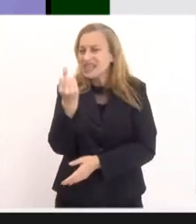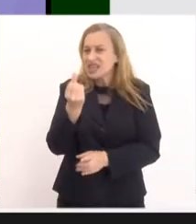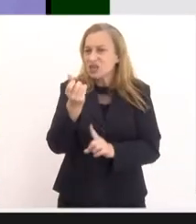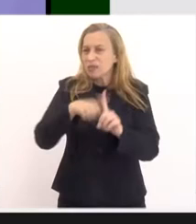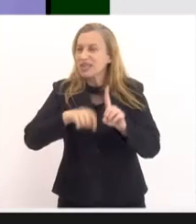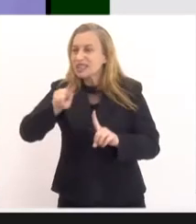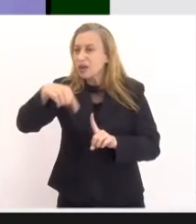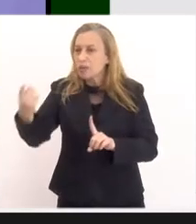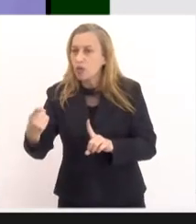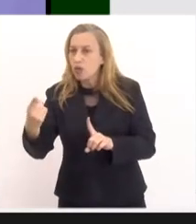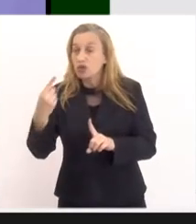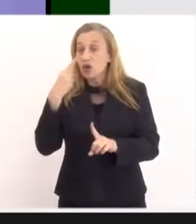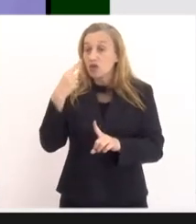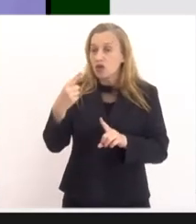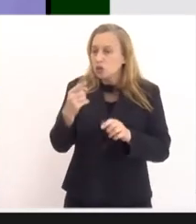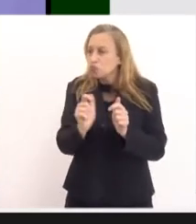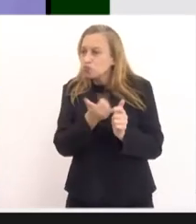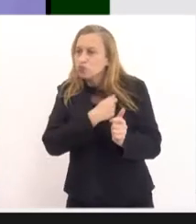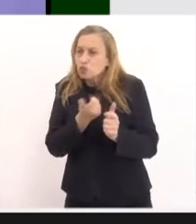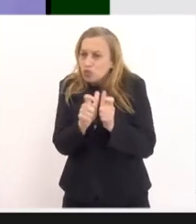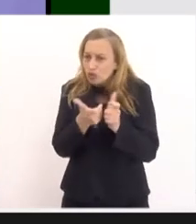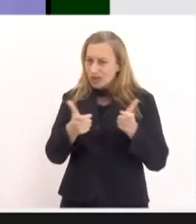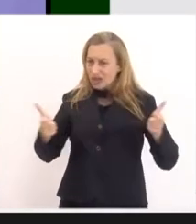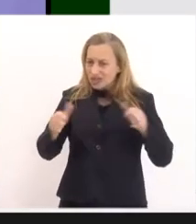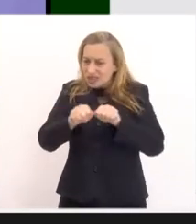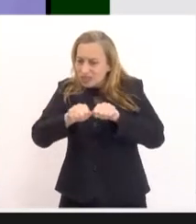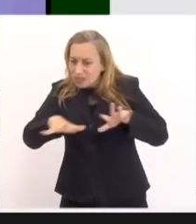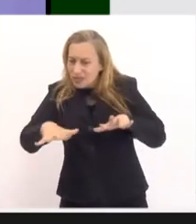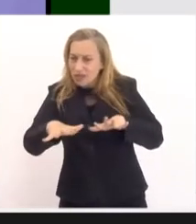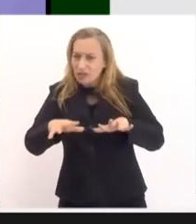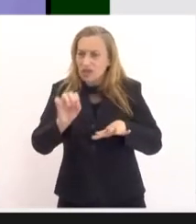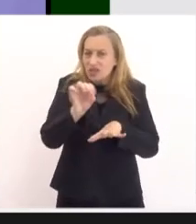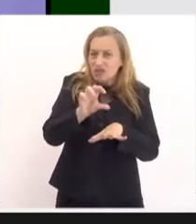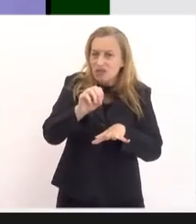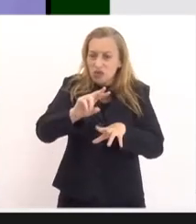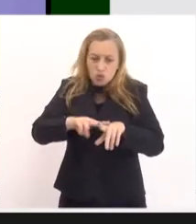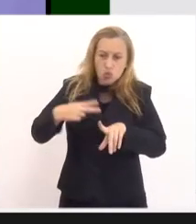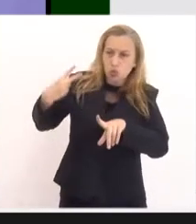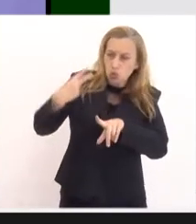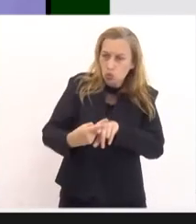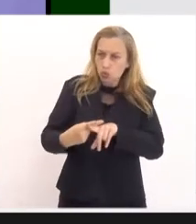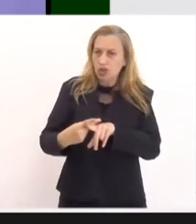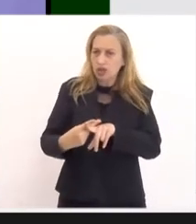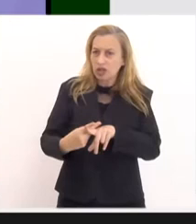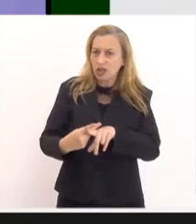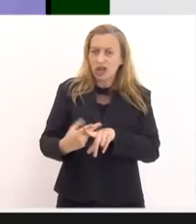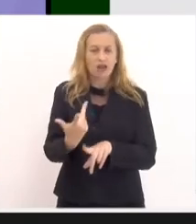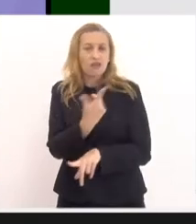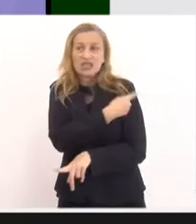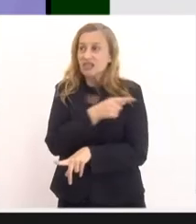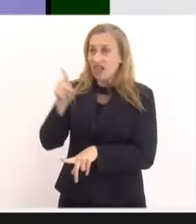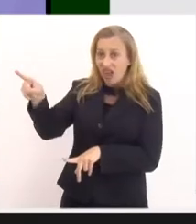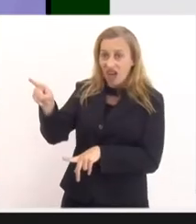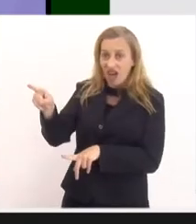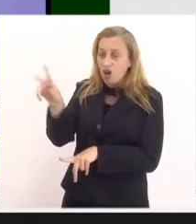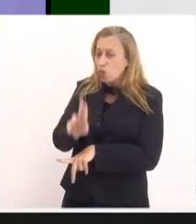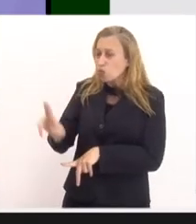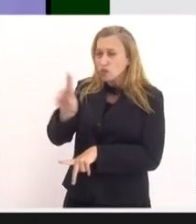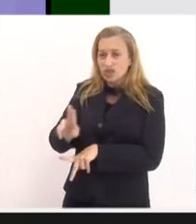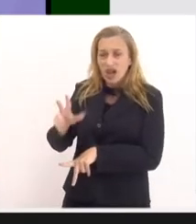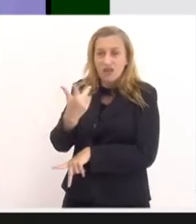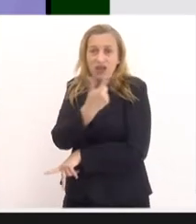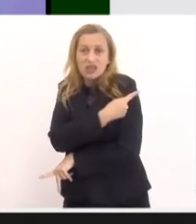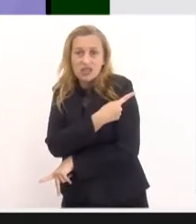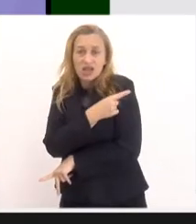depois eles passaram a enfrentar um enorme surto da delta. As variantes estão escapando das vacinas. Lá eles usaram muito as